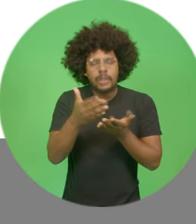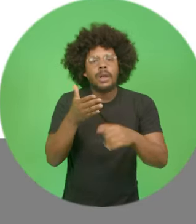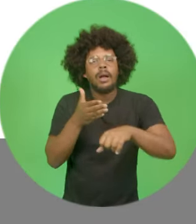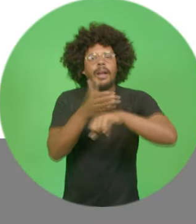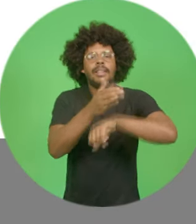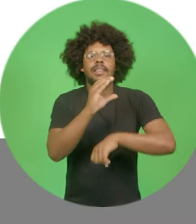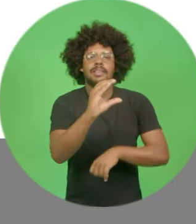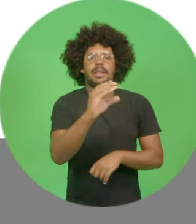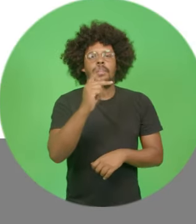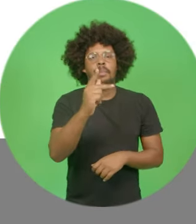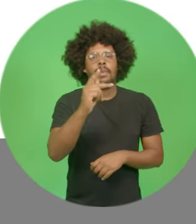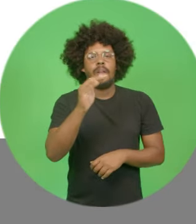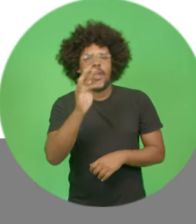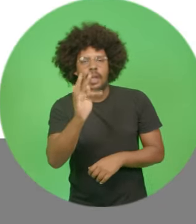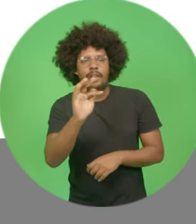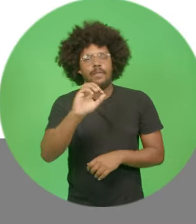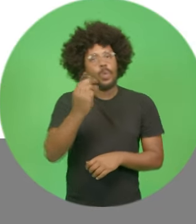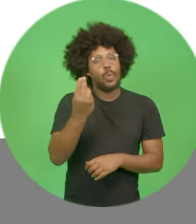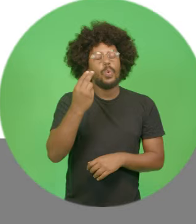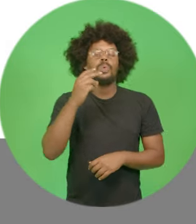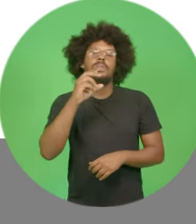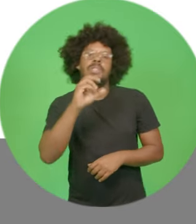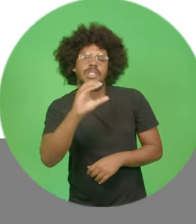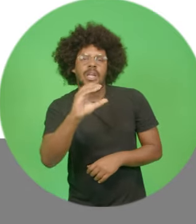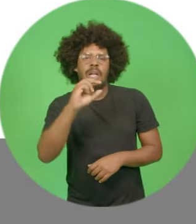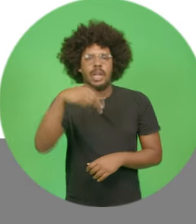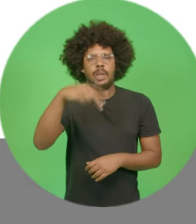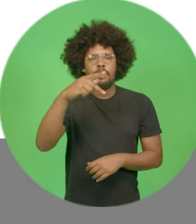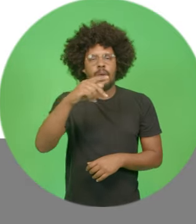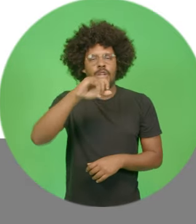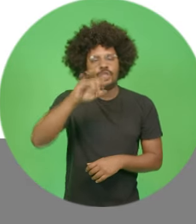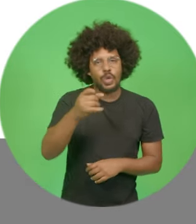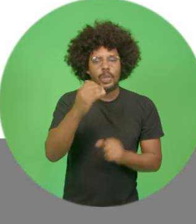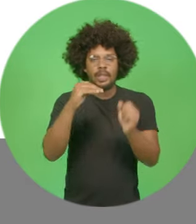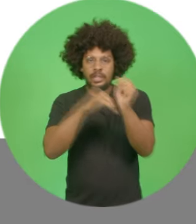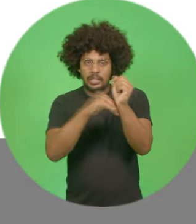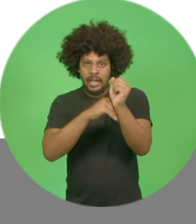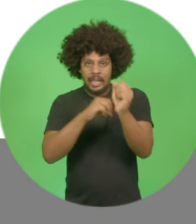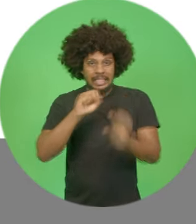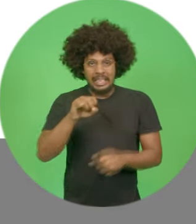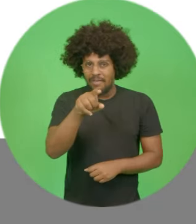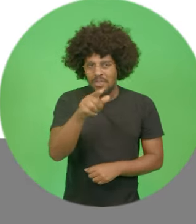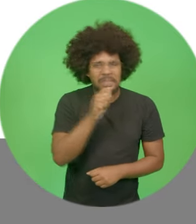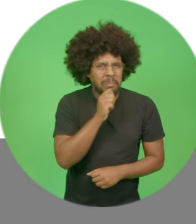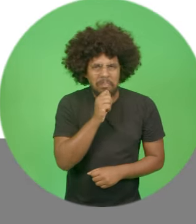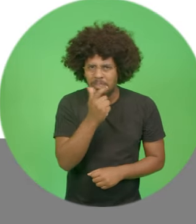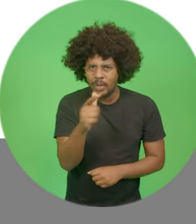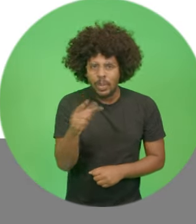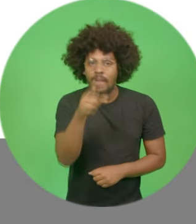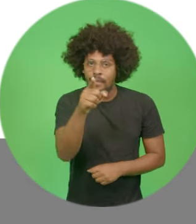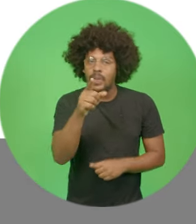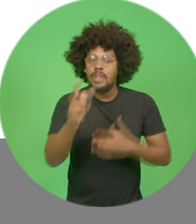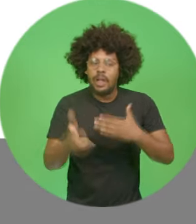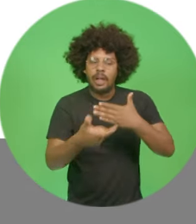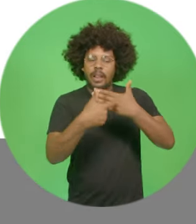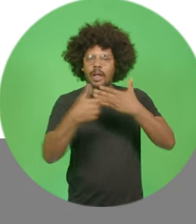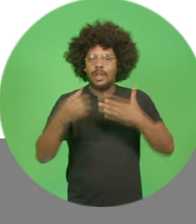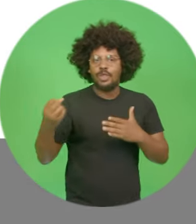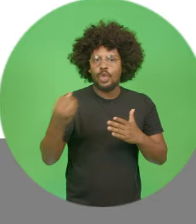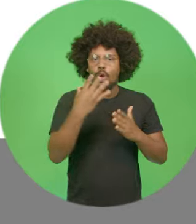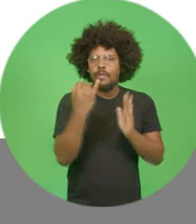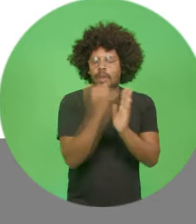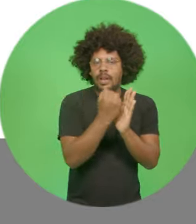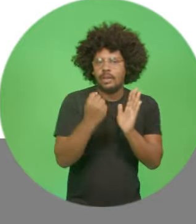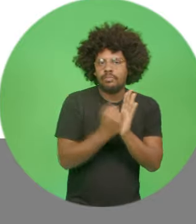faça o login com o CPF ou CNPJ e senha de cadastro. Caso ainda não possua, clique em Criar Novo Cadastro